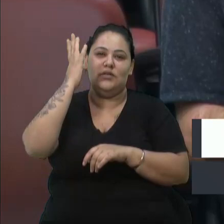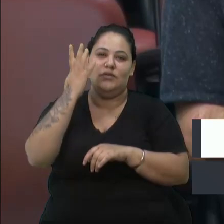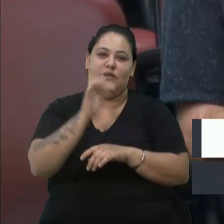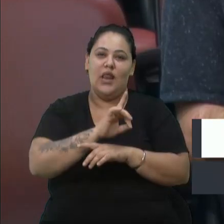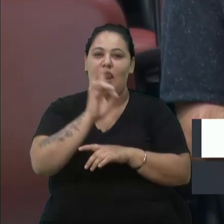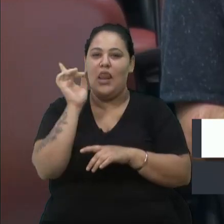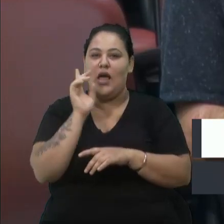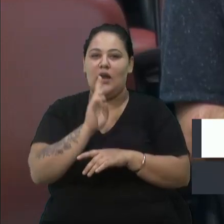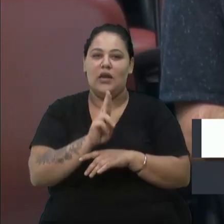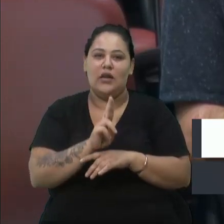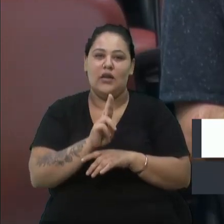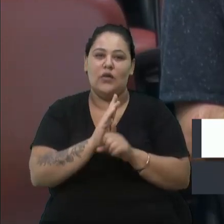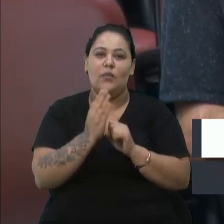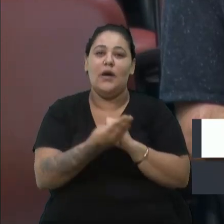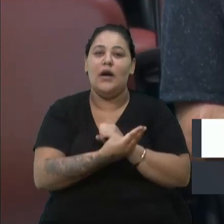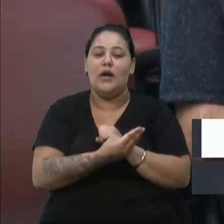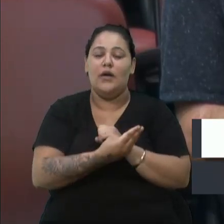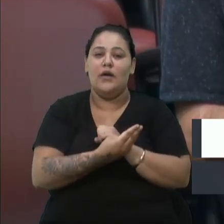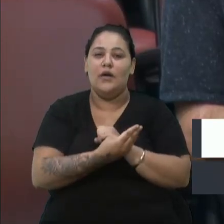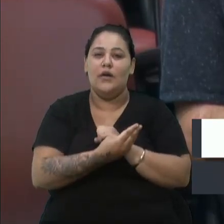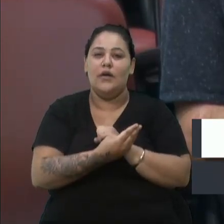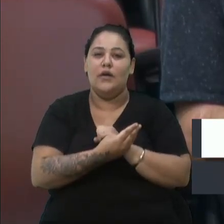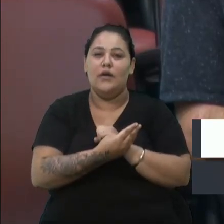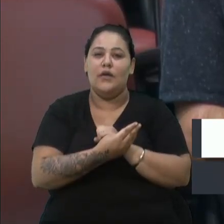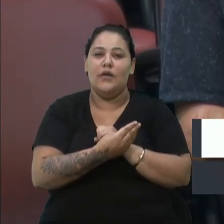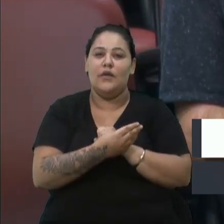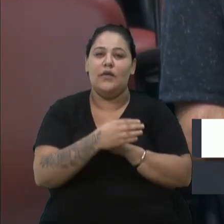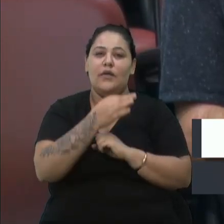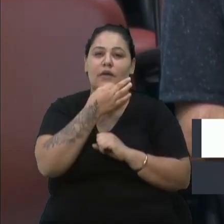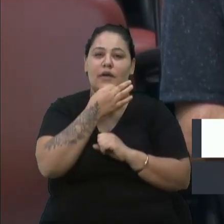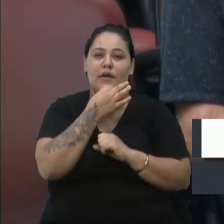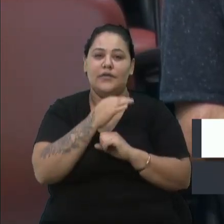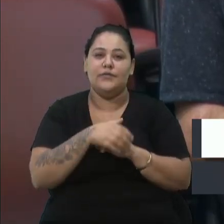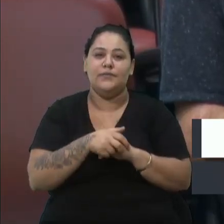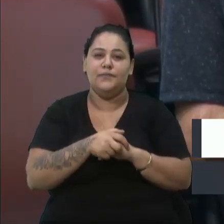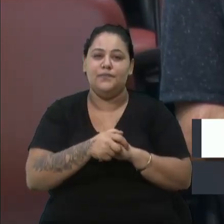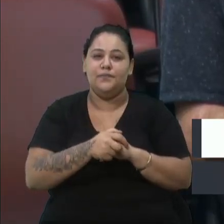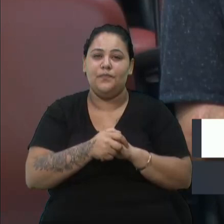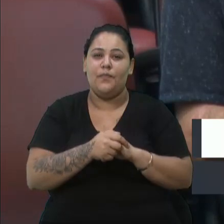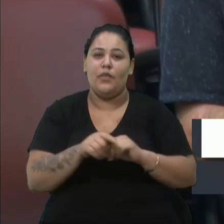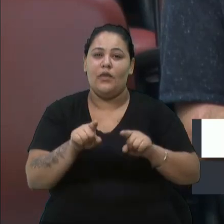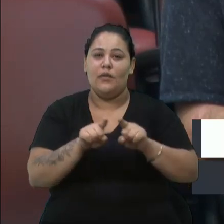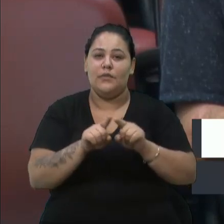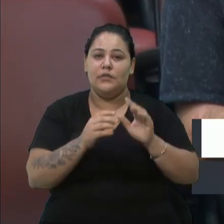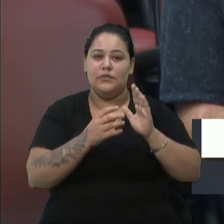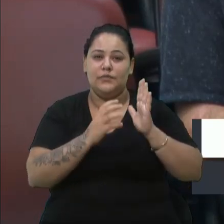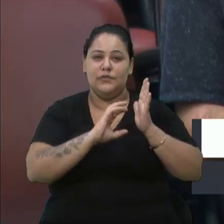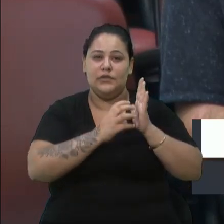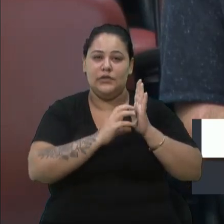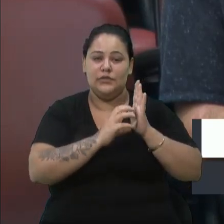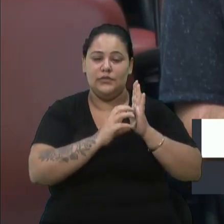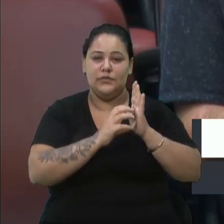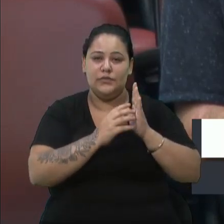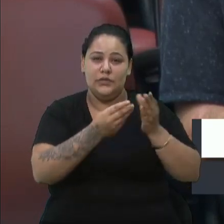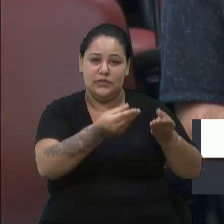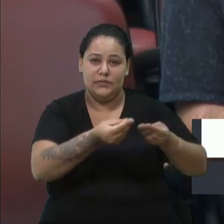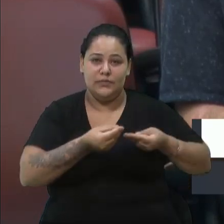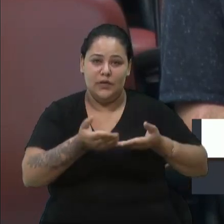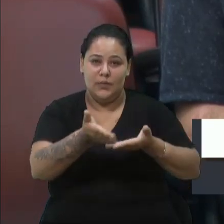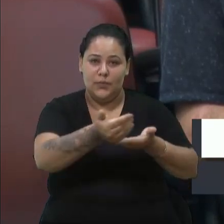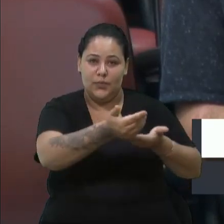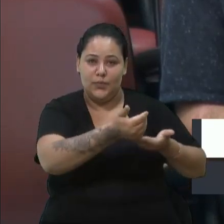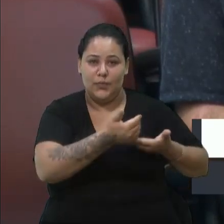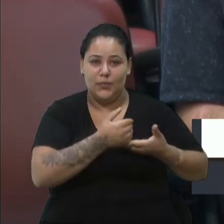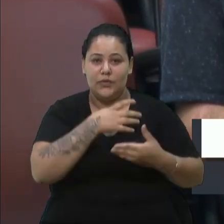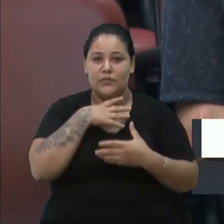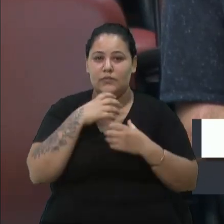nas unidades do bairro de Caxias do Sul. Dado trazido pela secretária de Saúde, Daniela,